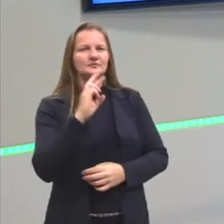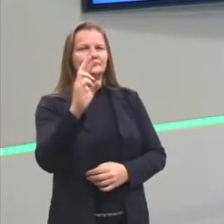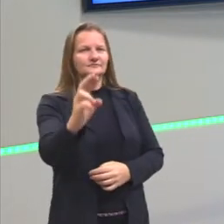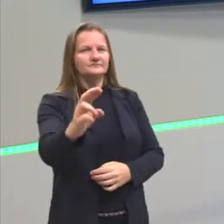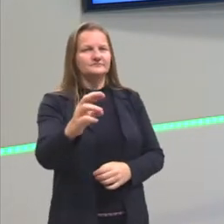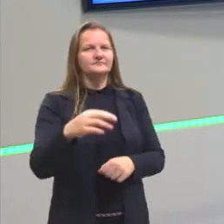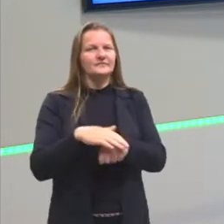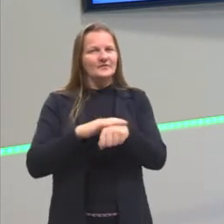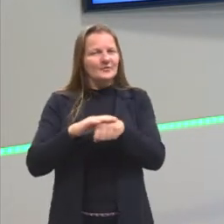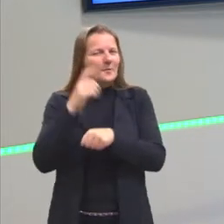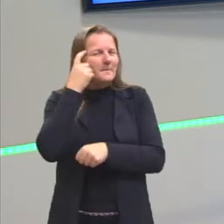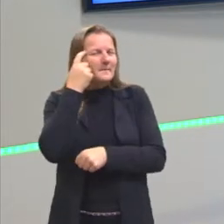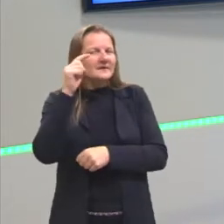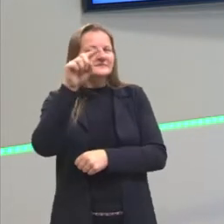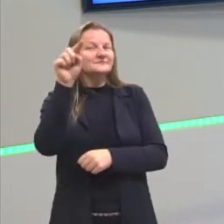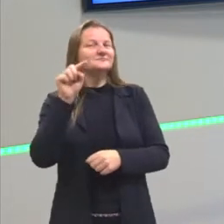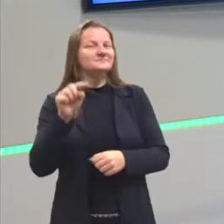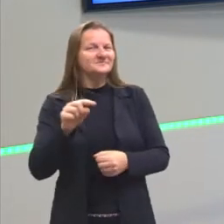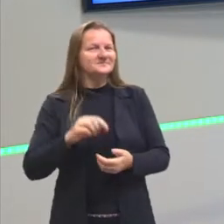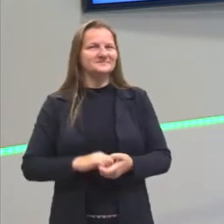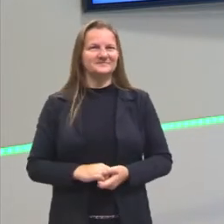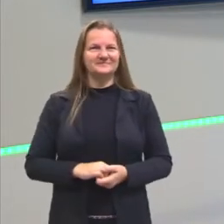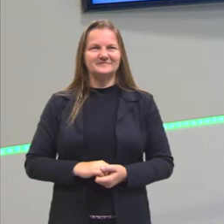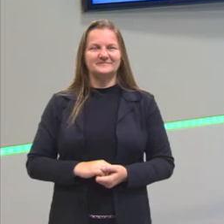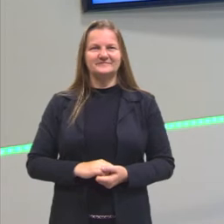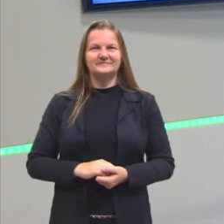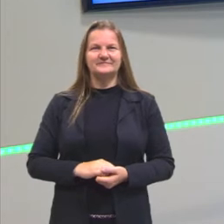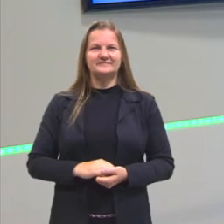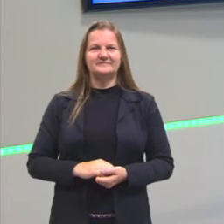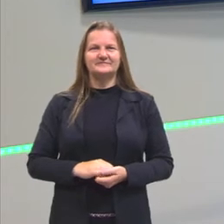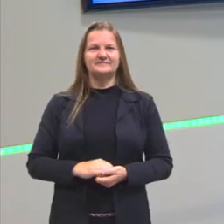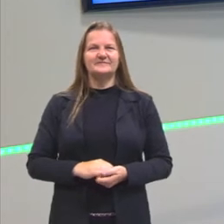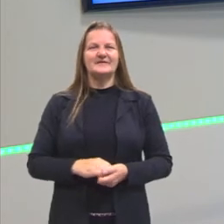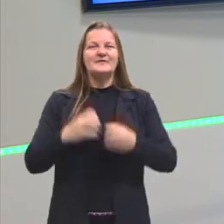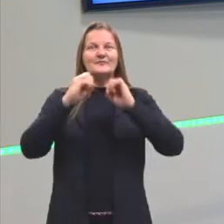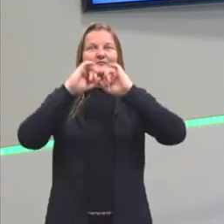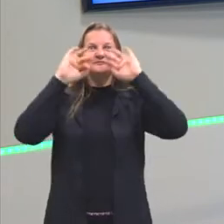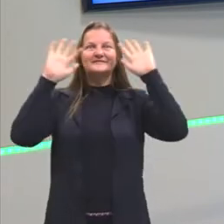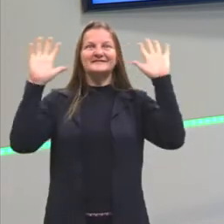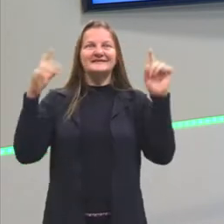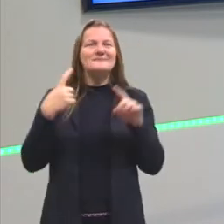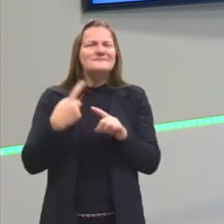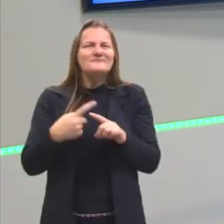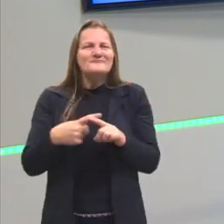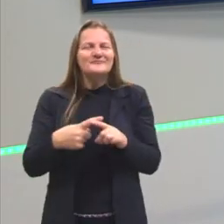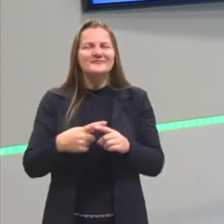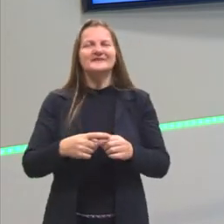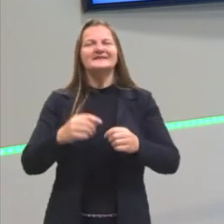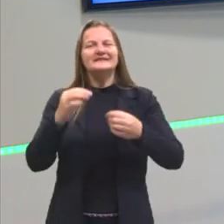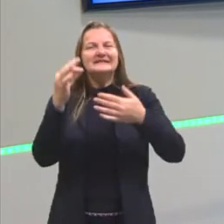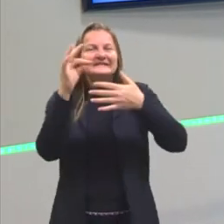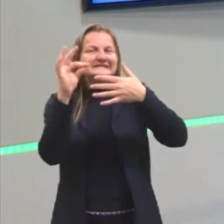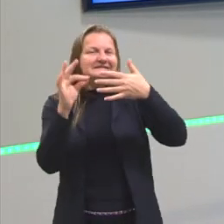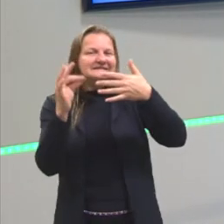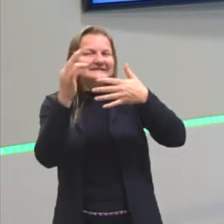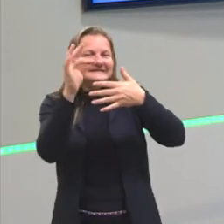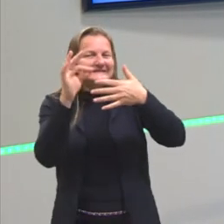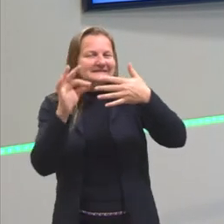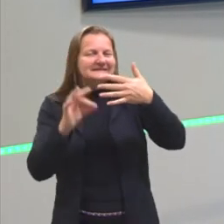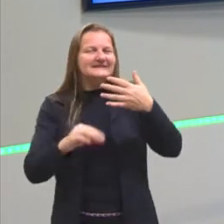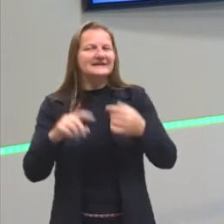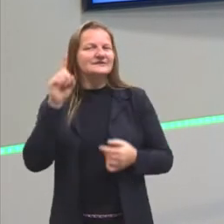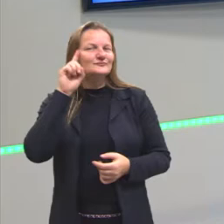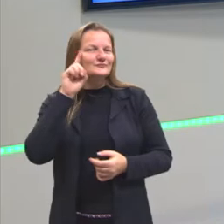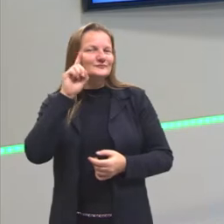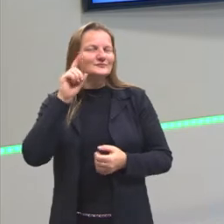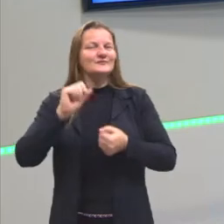vocês essas questões, vai ficar sendo respondido essas questões, vocês vão entender esses pequenos gestos que a gente faz no dia a dia.